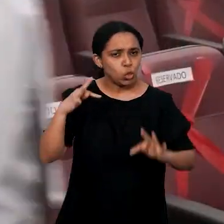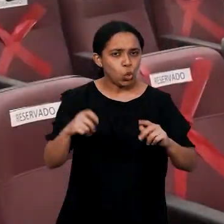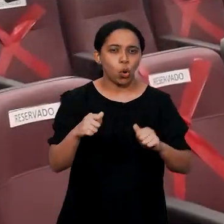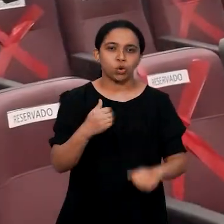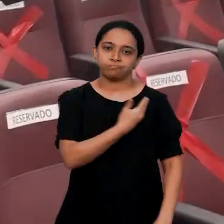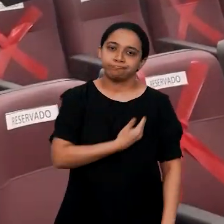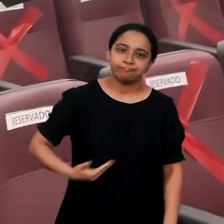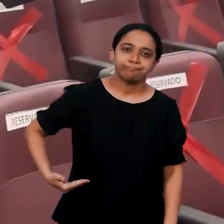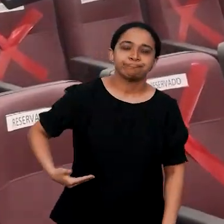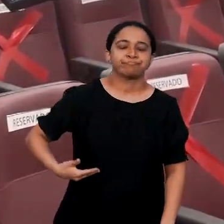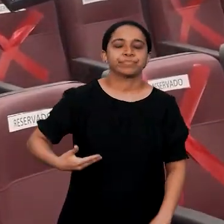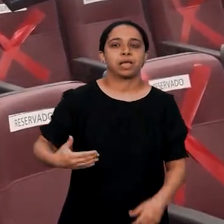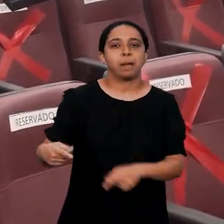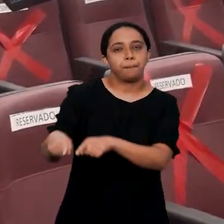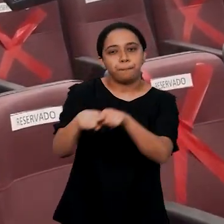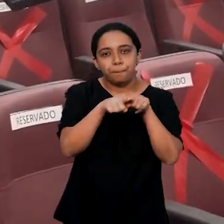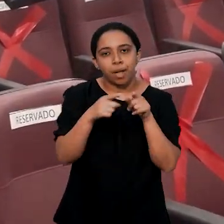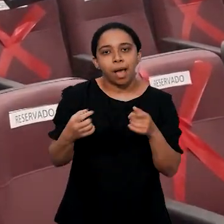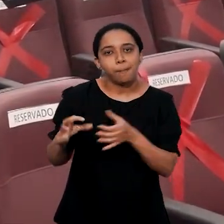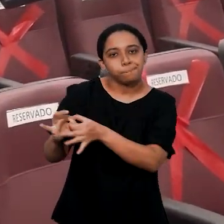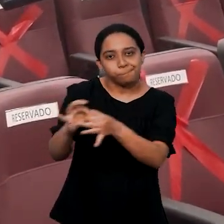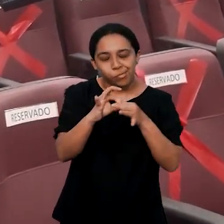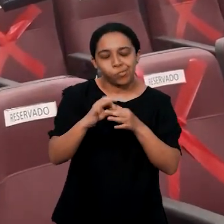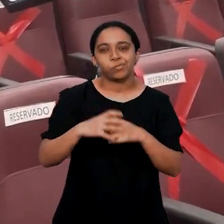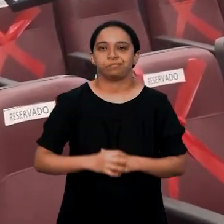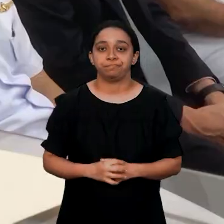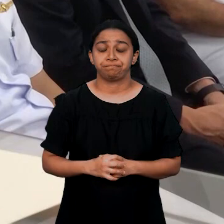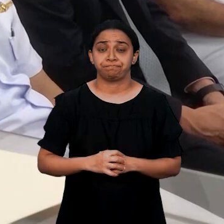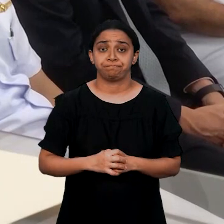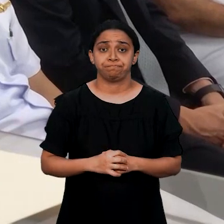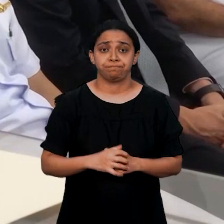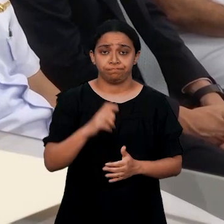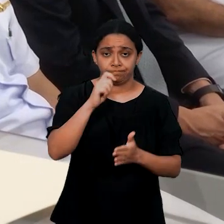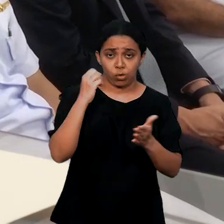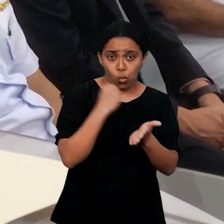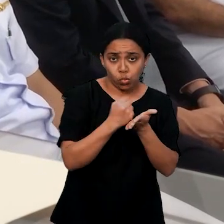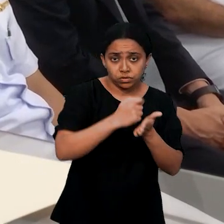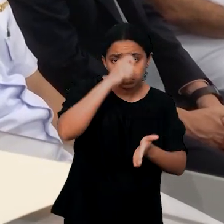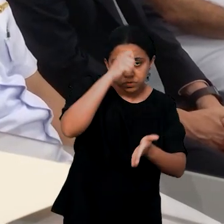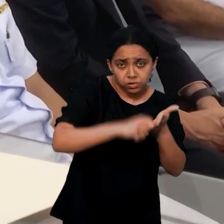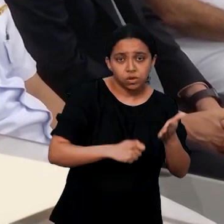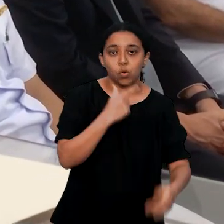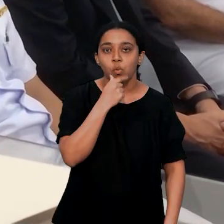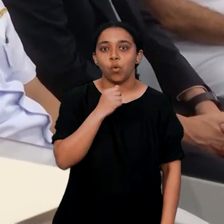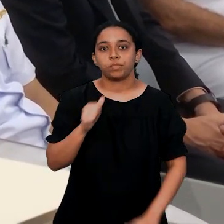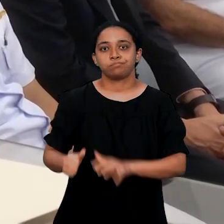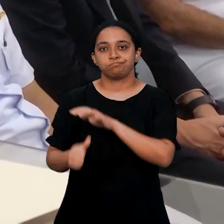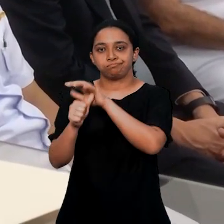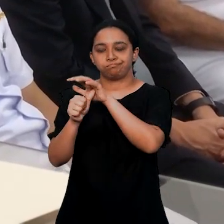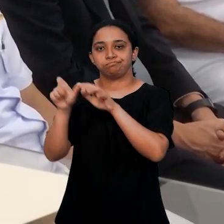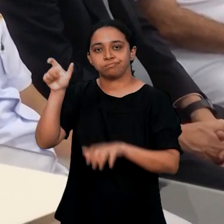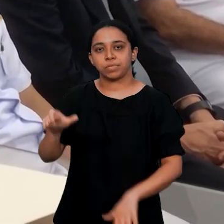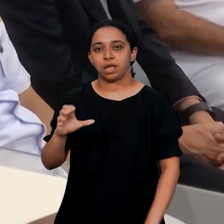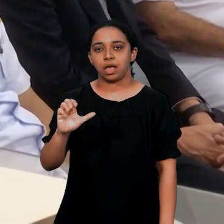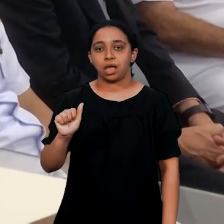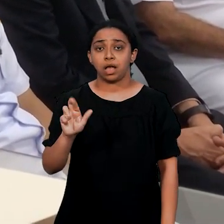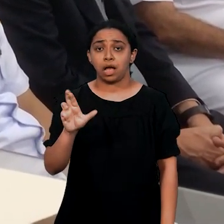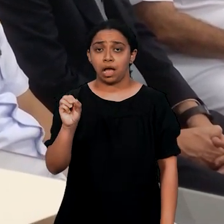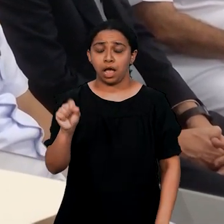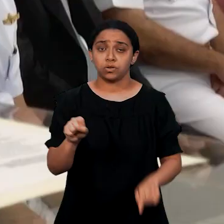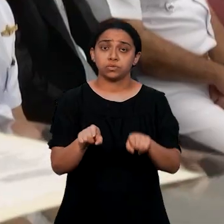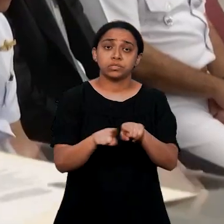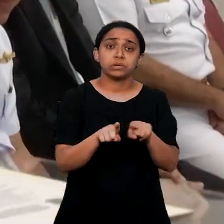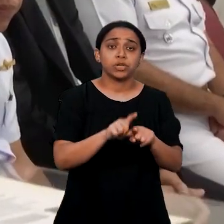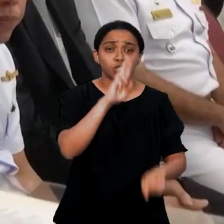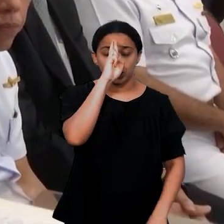setor privado também, para fazer um desenvolvimento integrado da região. O contrato foi assinado pelo reitor do IFMA, Carlos César Teixeira,